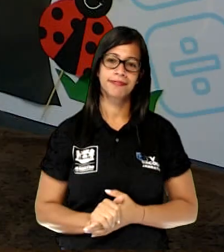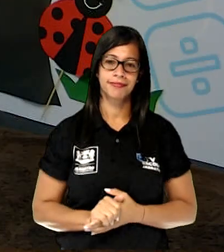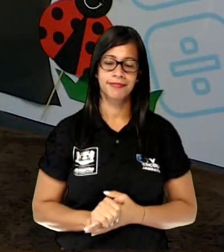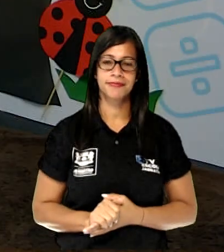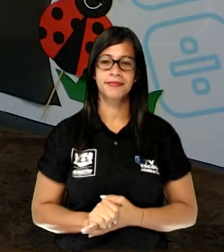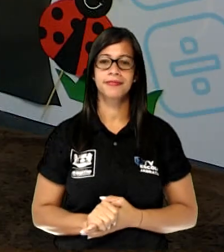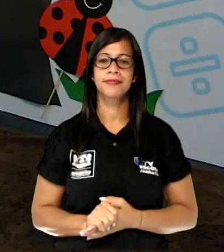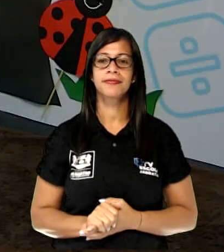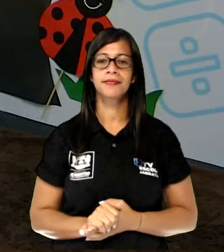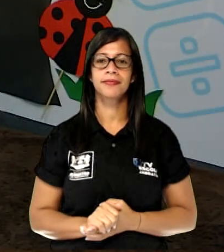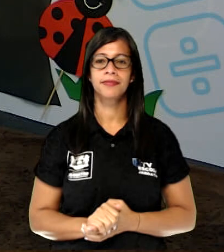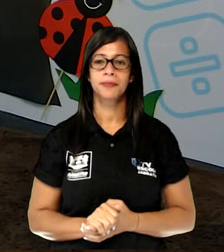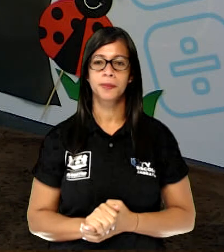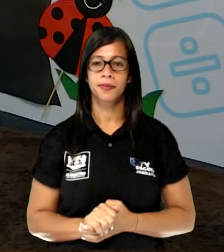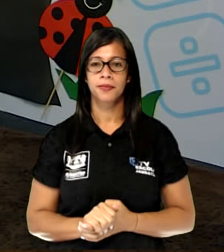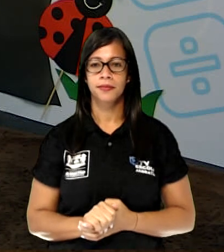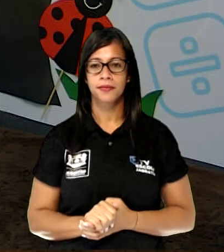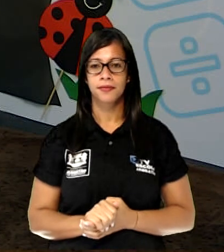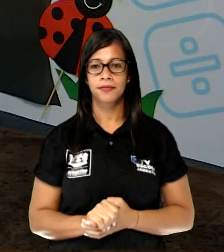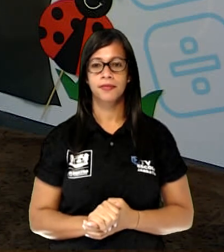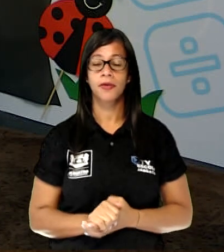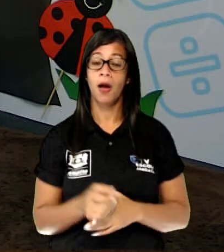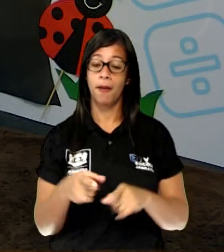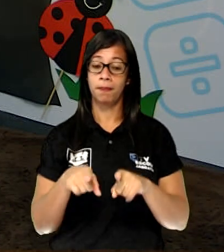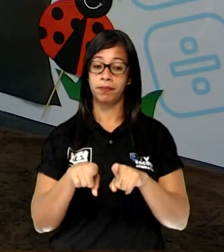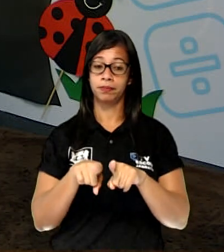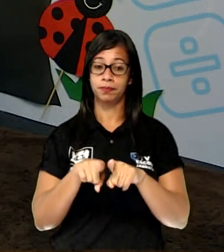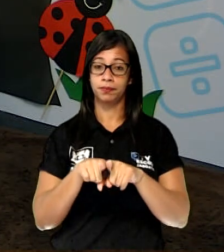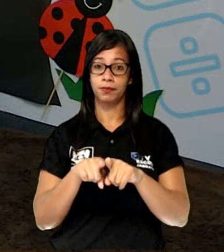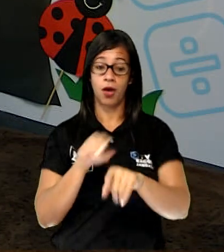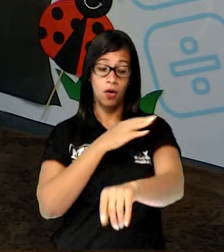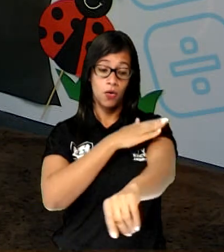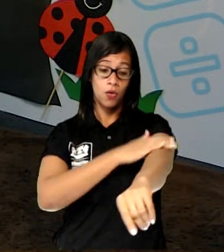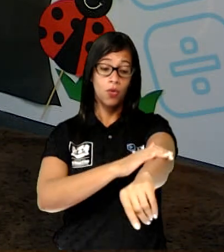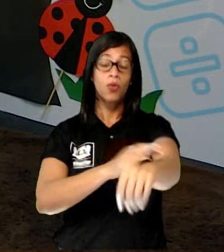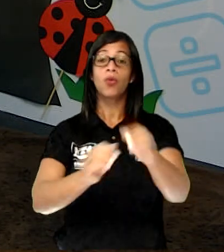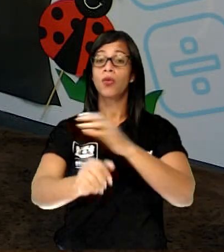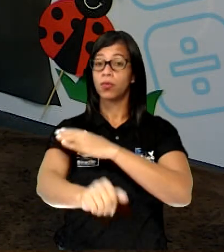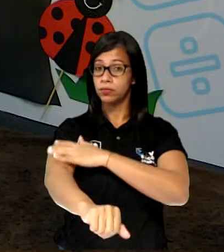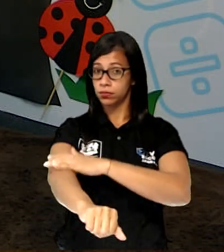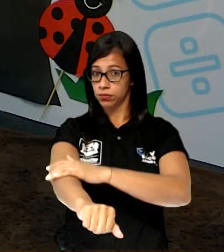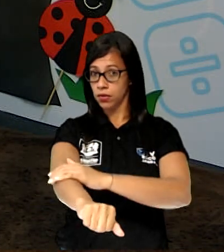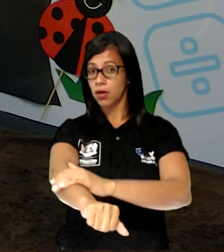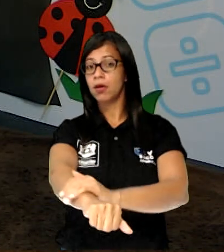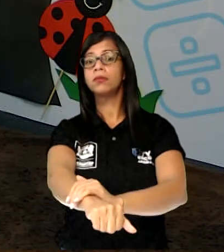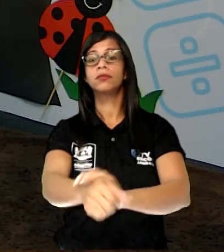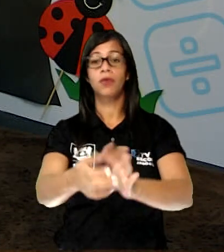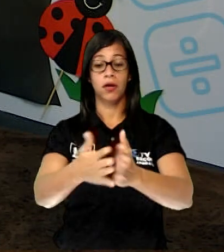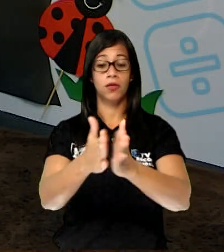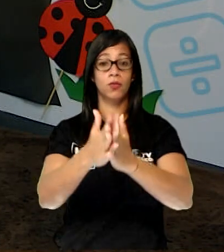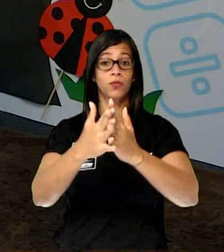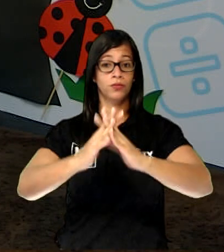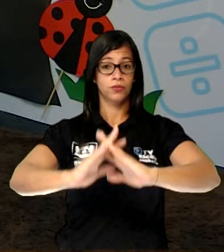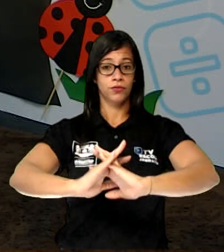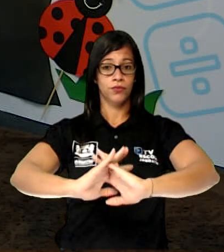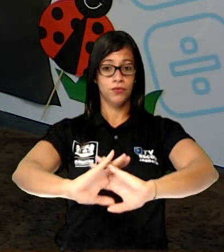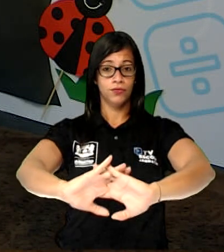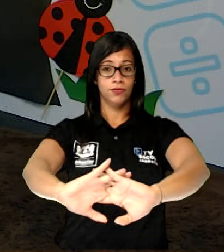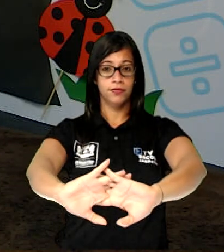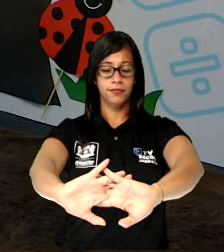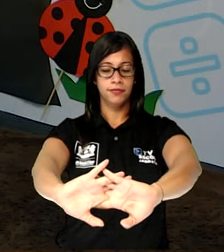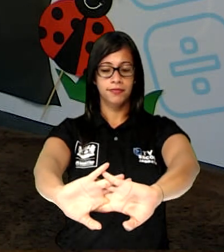Relaxa. Agora vamos alongar os nossos braços. Estica ele, faz assim, junta as mãozinhas